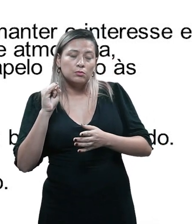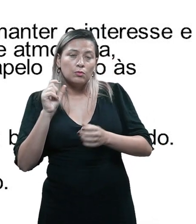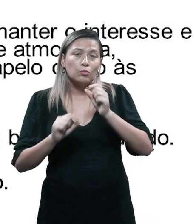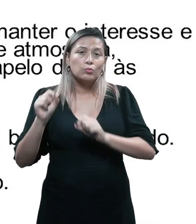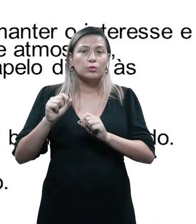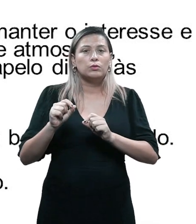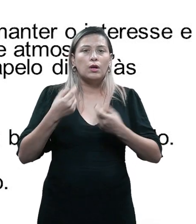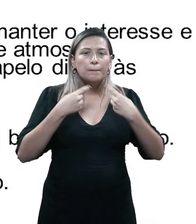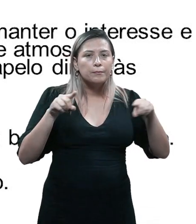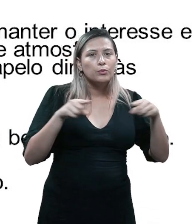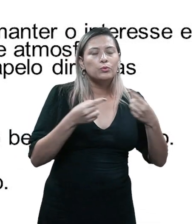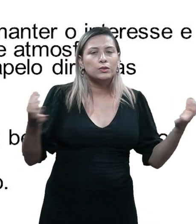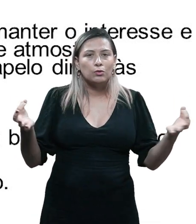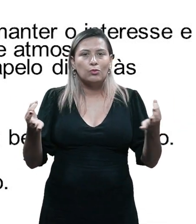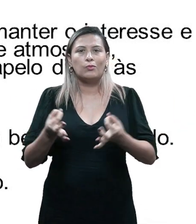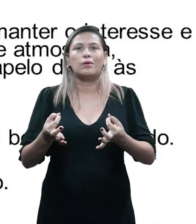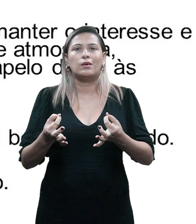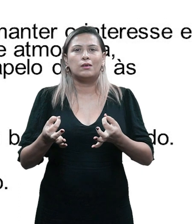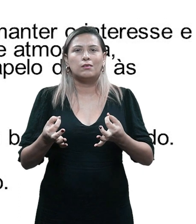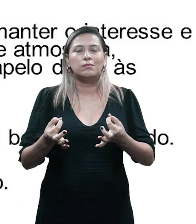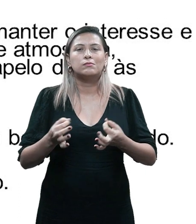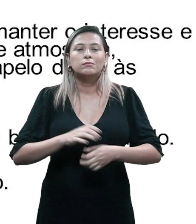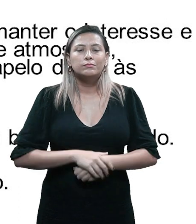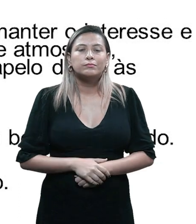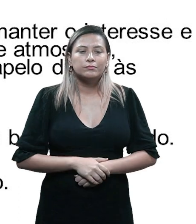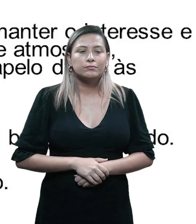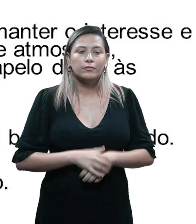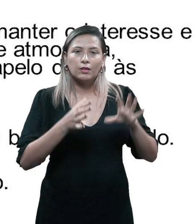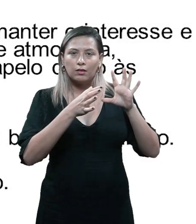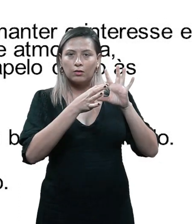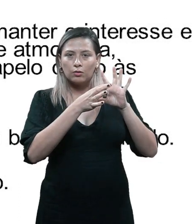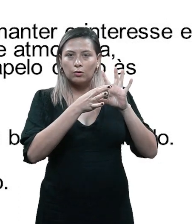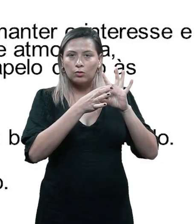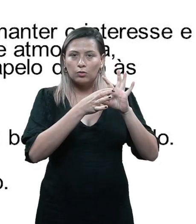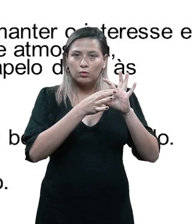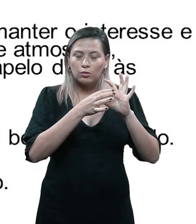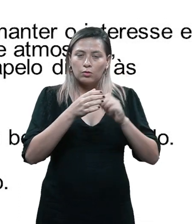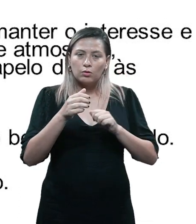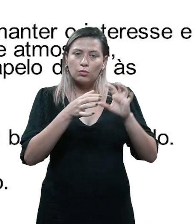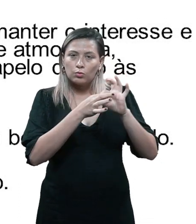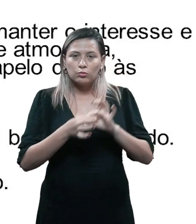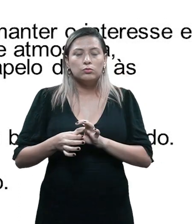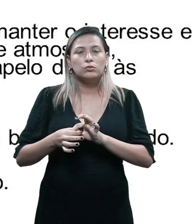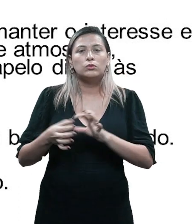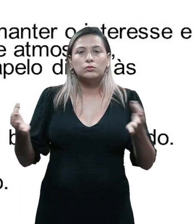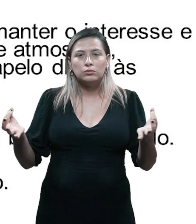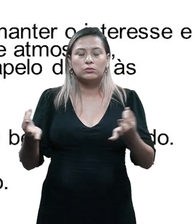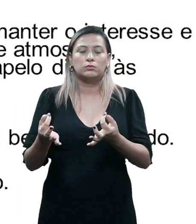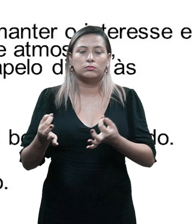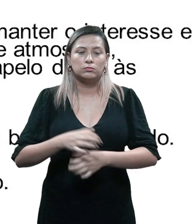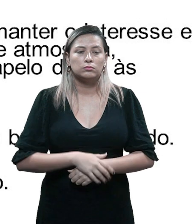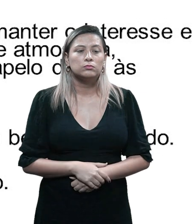certo, para que a cena não fique piegas em excesso. Certo?